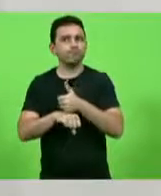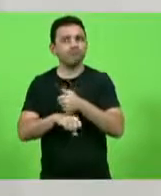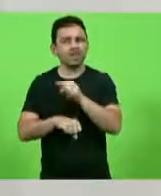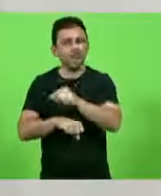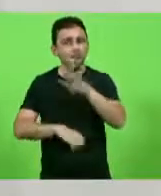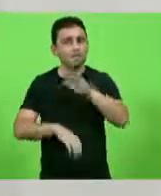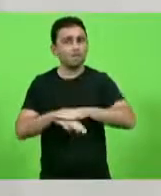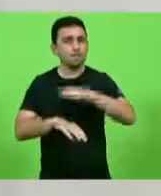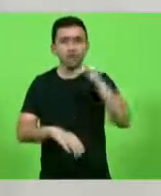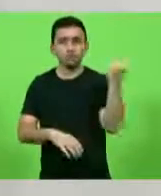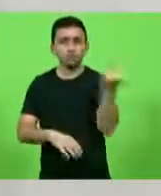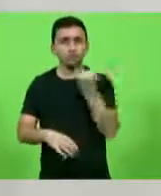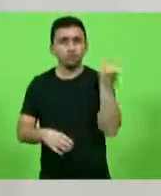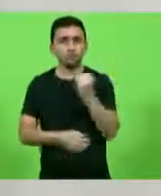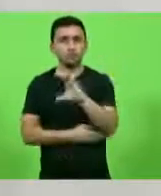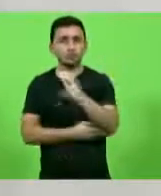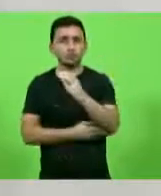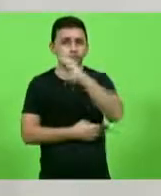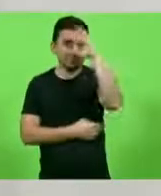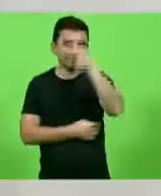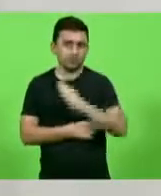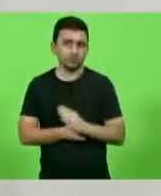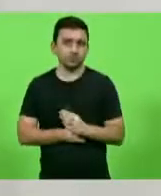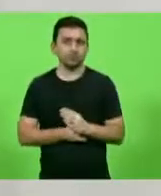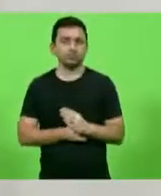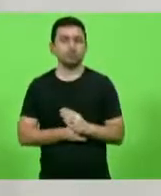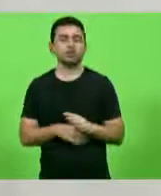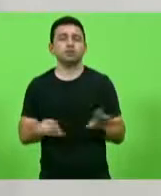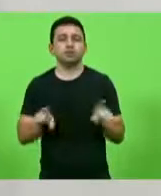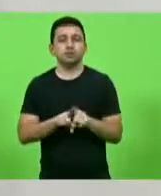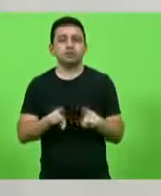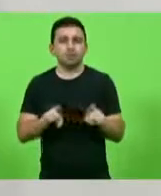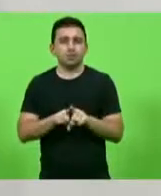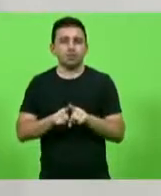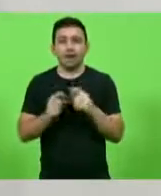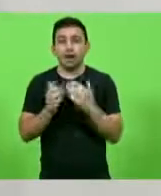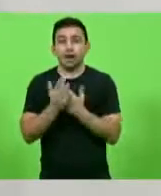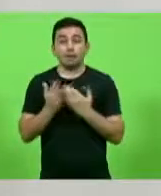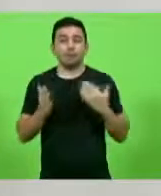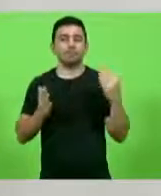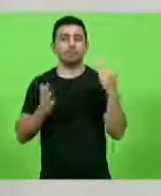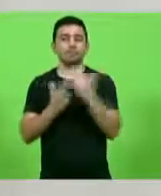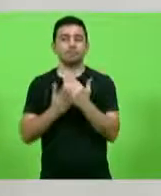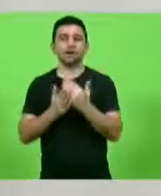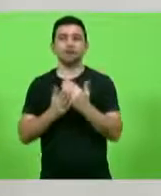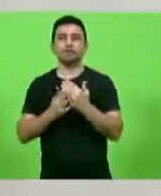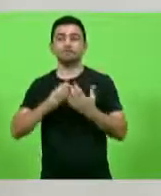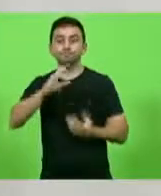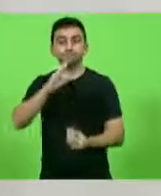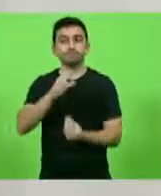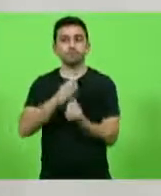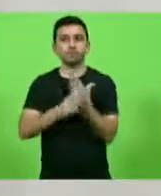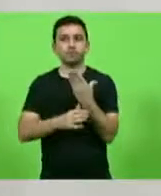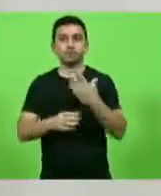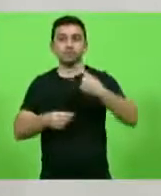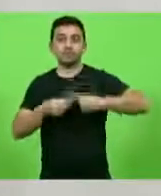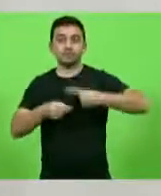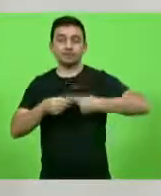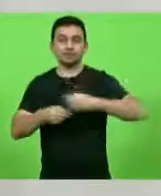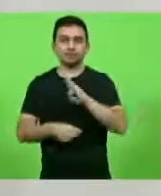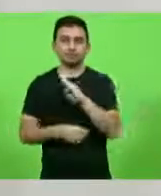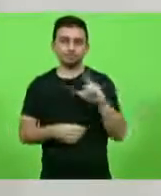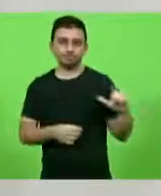importantes cientistas brasileiros e também um dos mais ilustres fundadores da cidade de Blumenau.